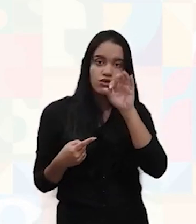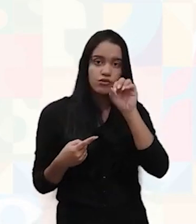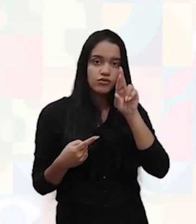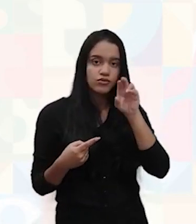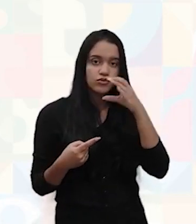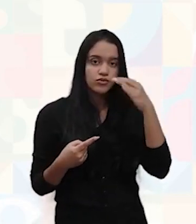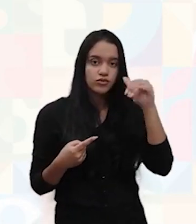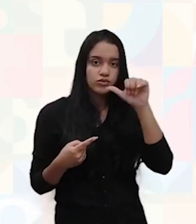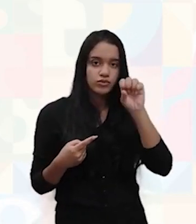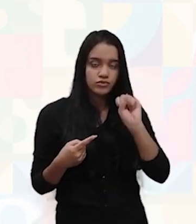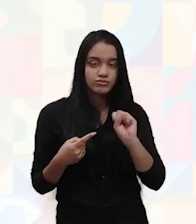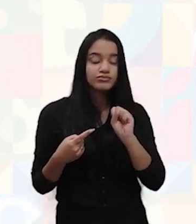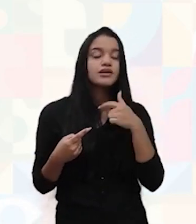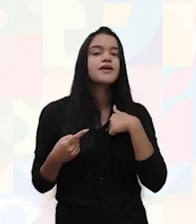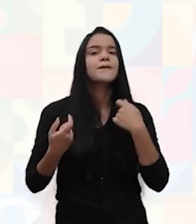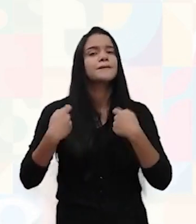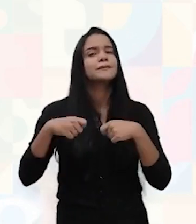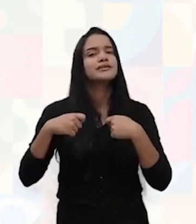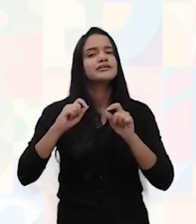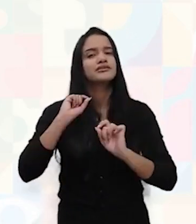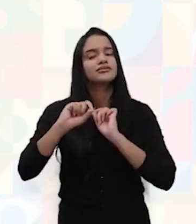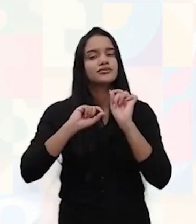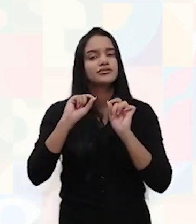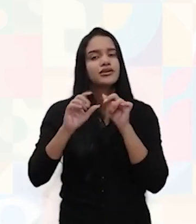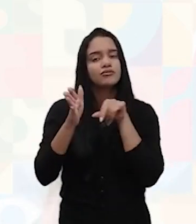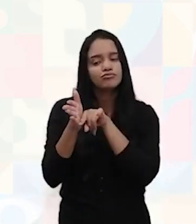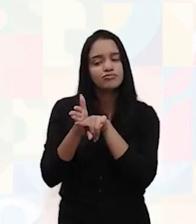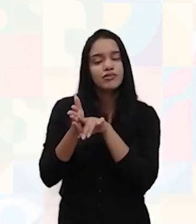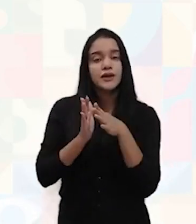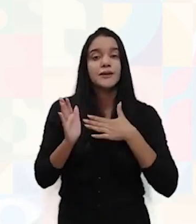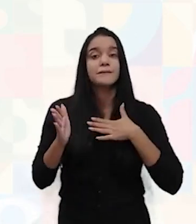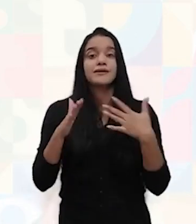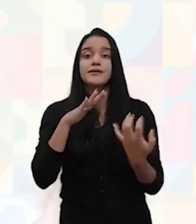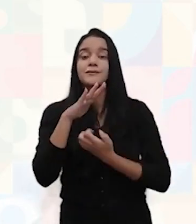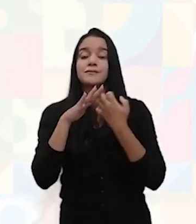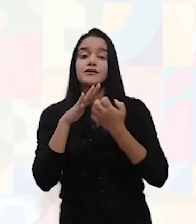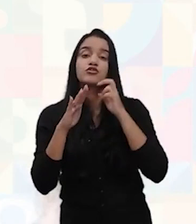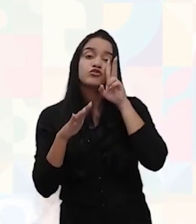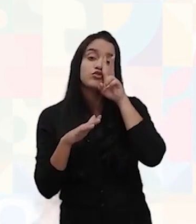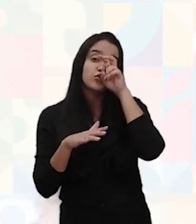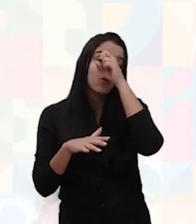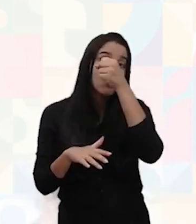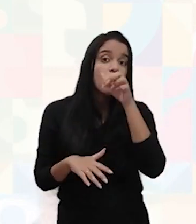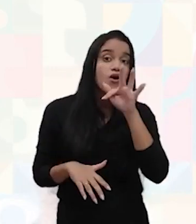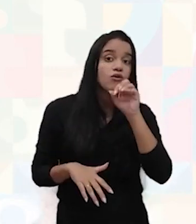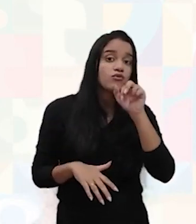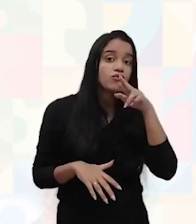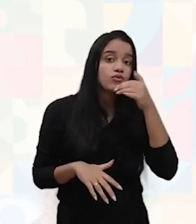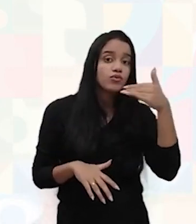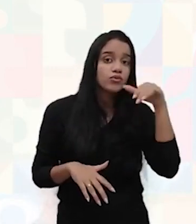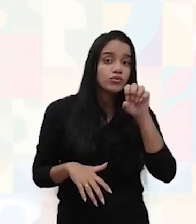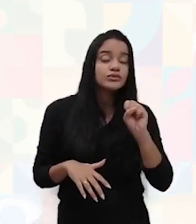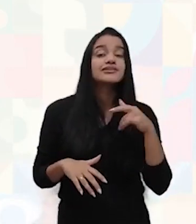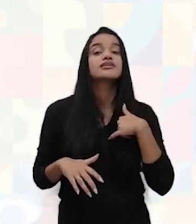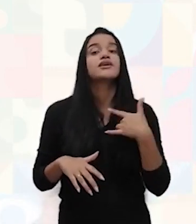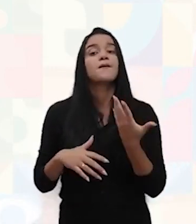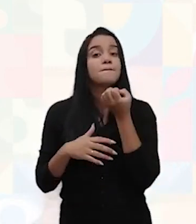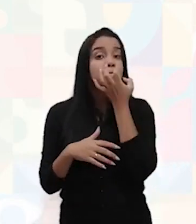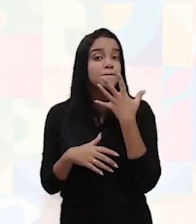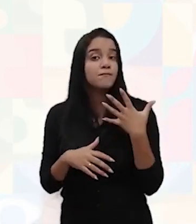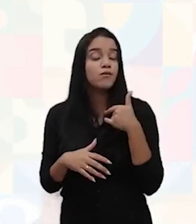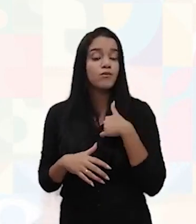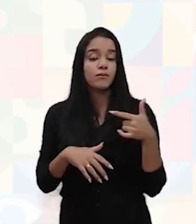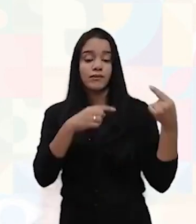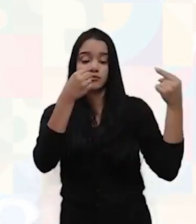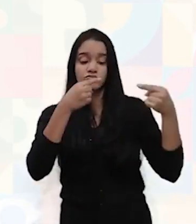interno. Eu preciso analisar da minha empresa, quais são as forças, o que é que eu tenho de bom, o que é que me destaca dos meus